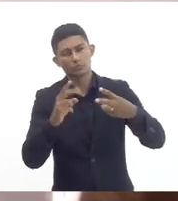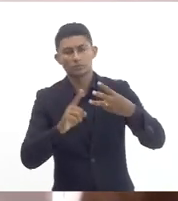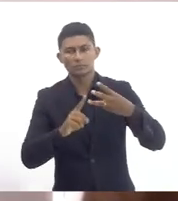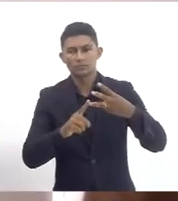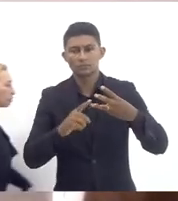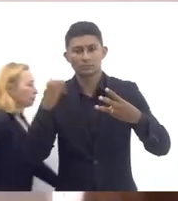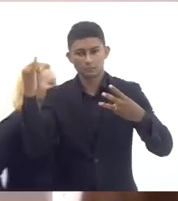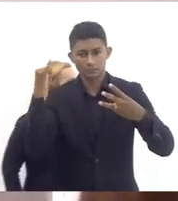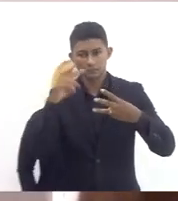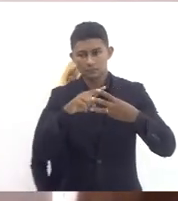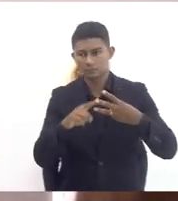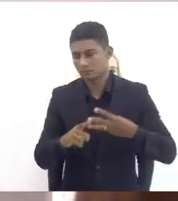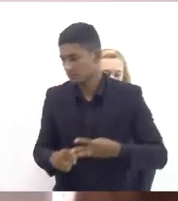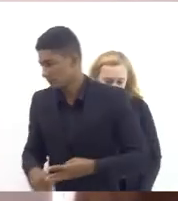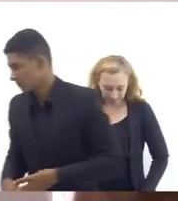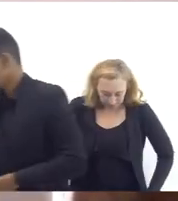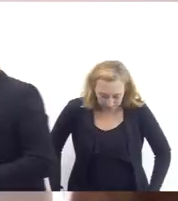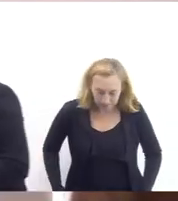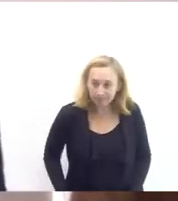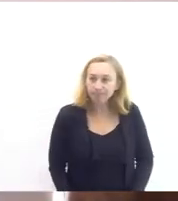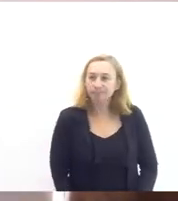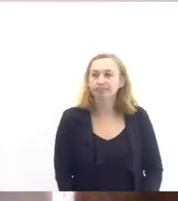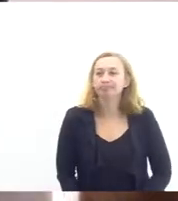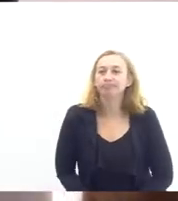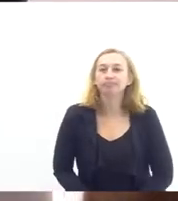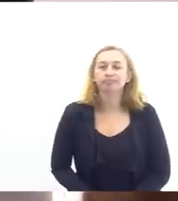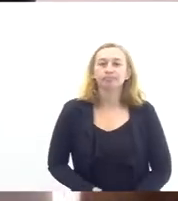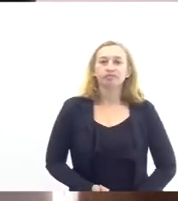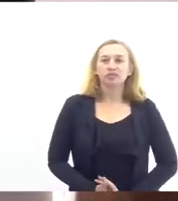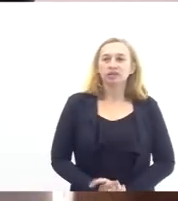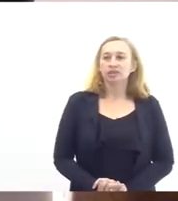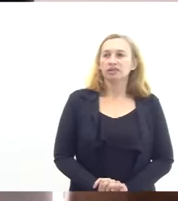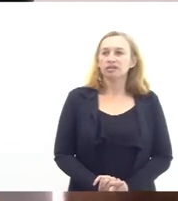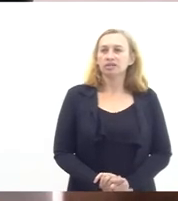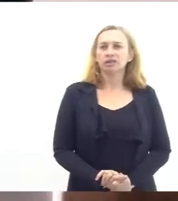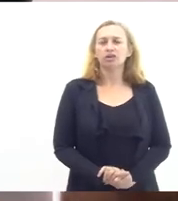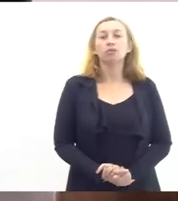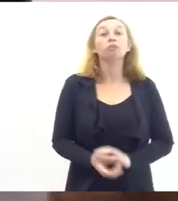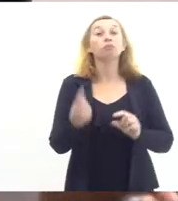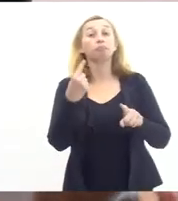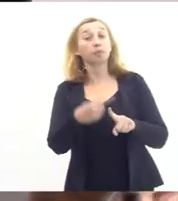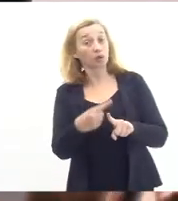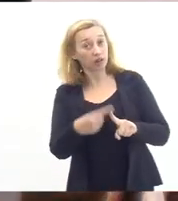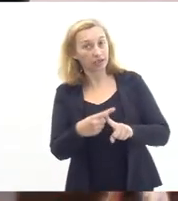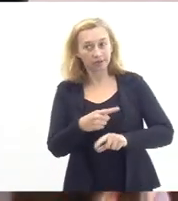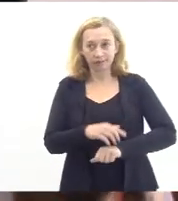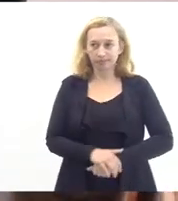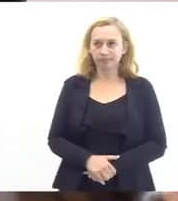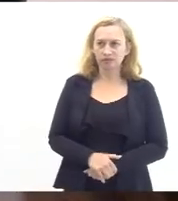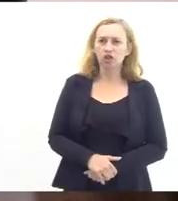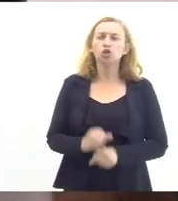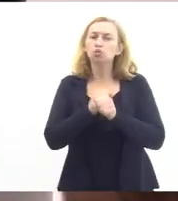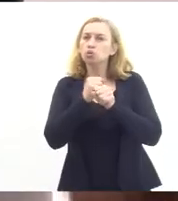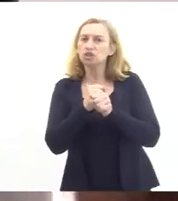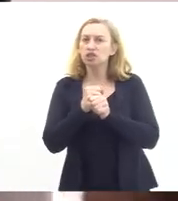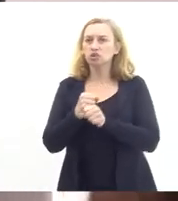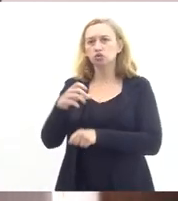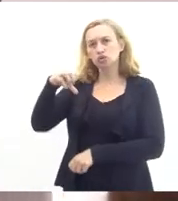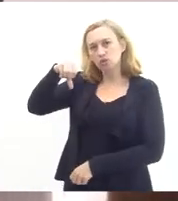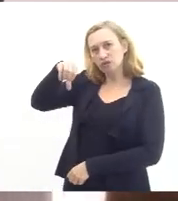relevantes no contexto mais geral desse debate porque nos anos 90